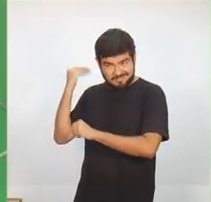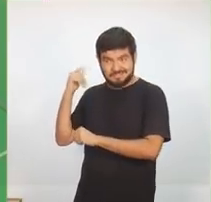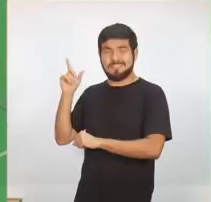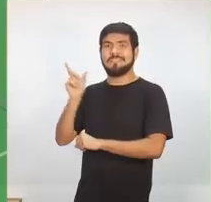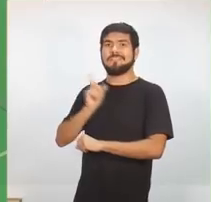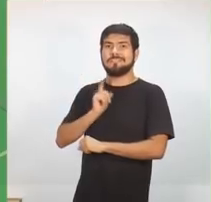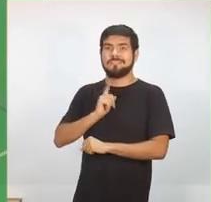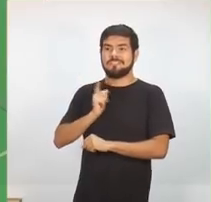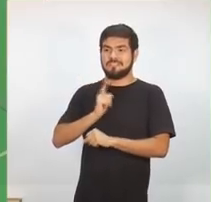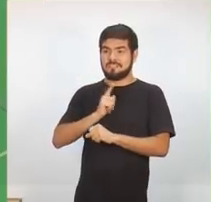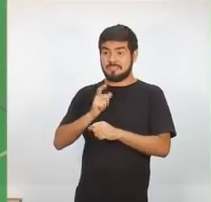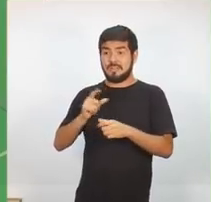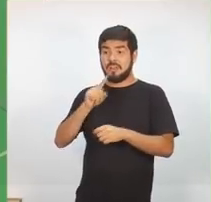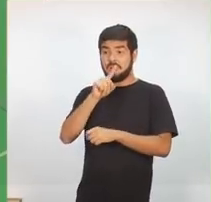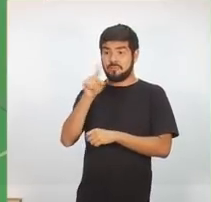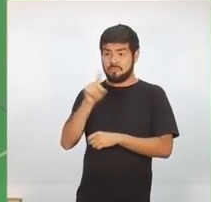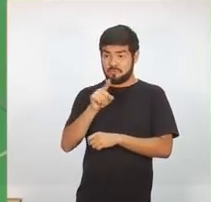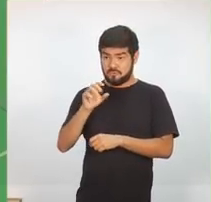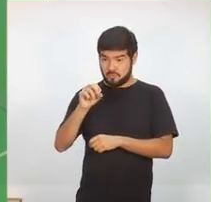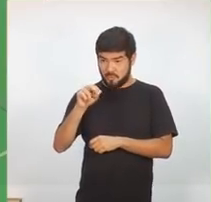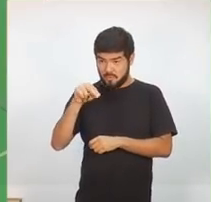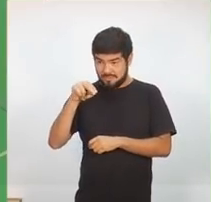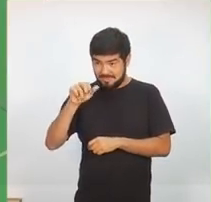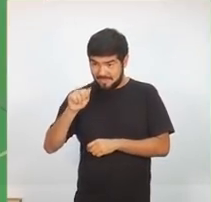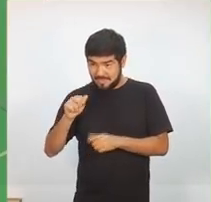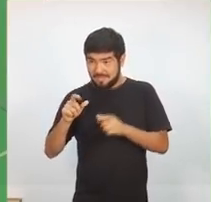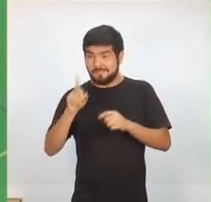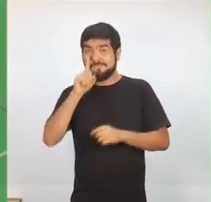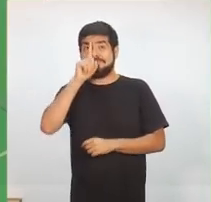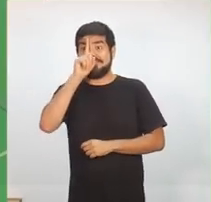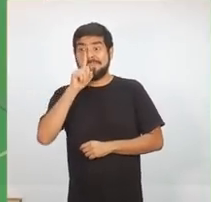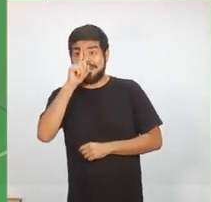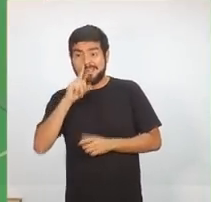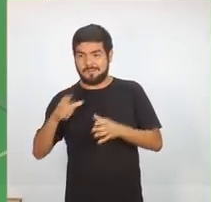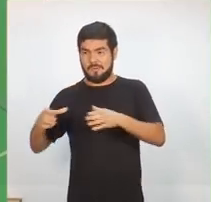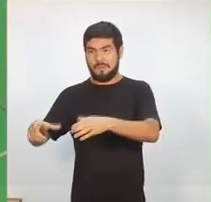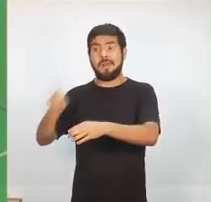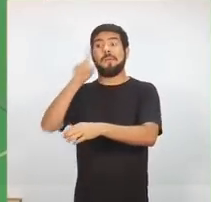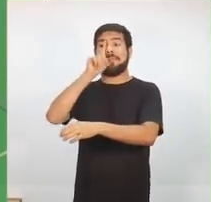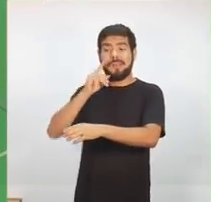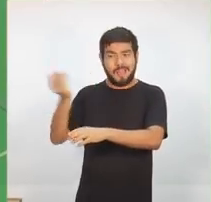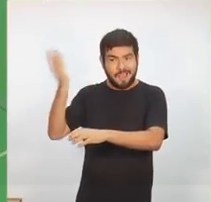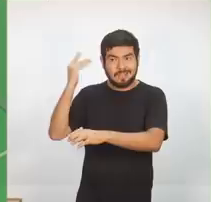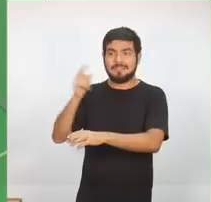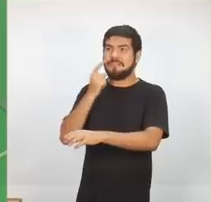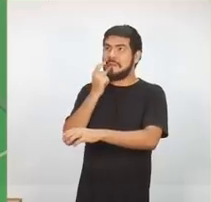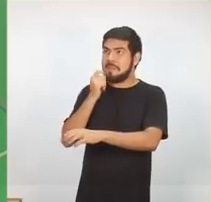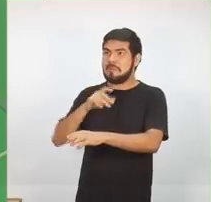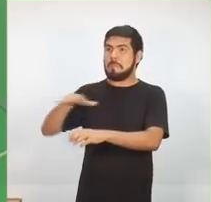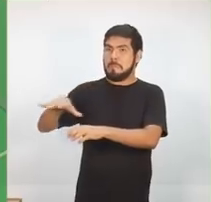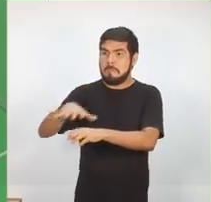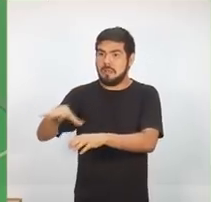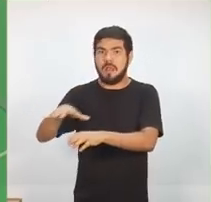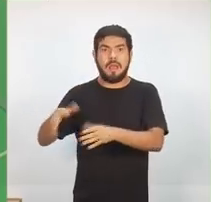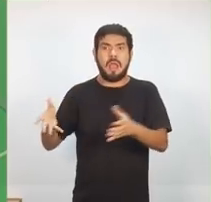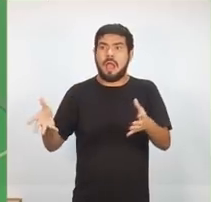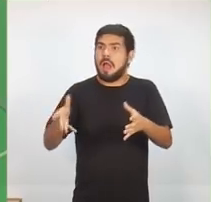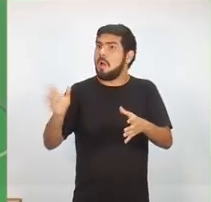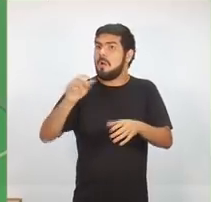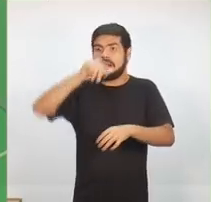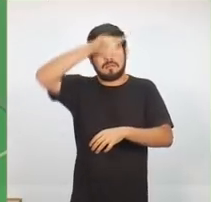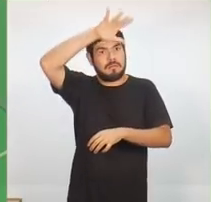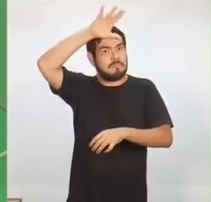eram exclusivamente zonas vermelhas. Hoje, nós não temos mais esse mapeamento. Todo lugar que nós chegamos, no estado do Amazonas como um todo,